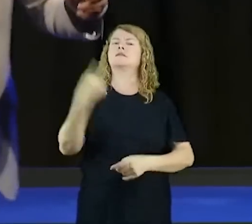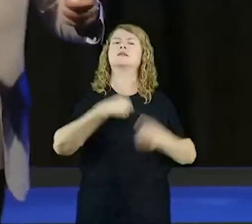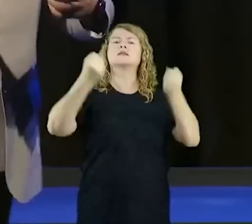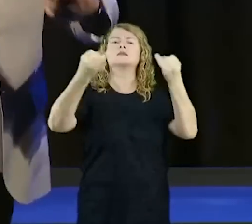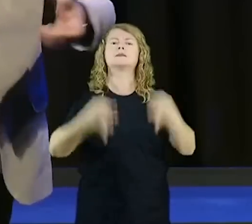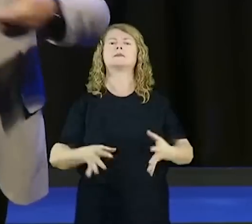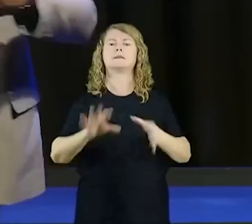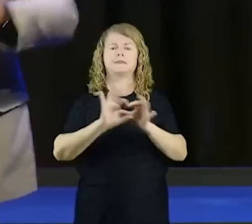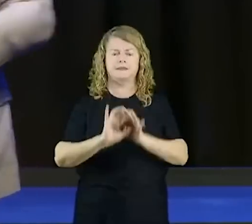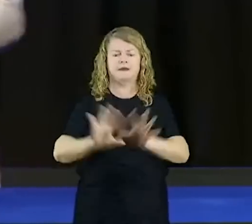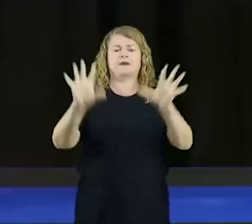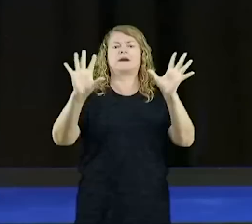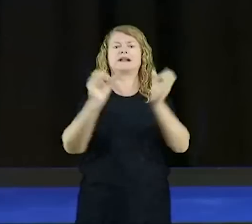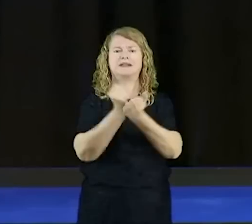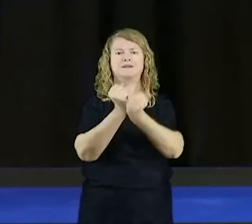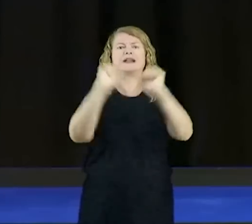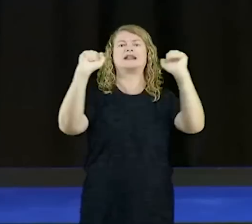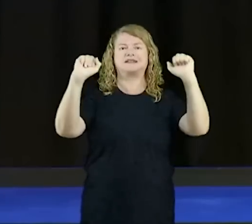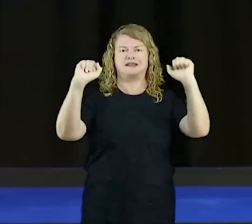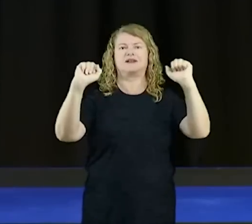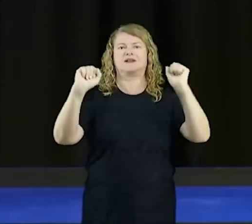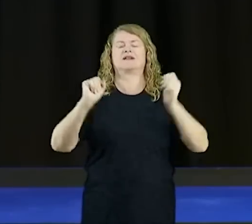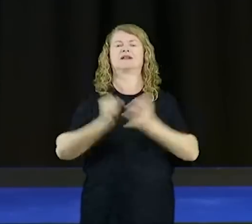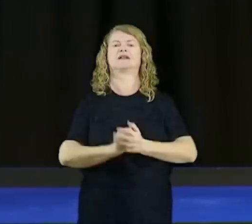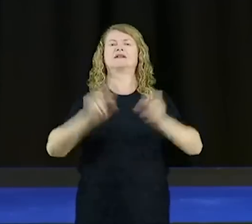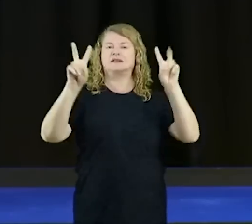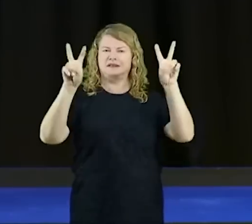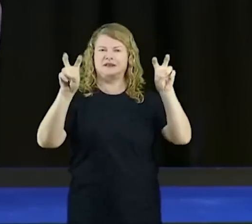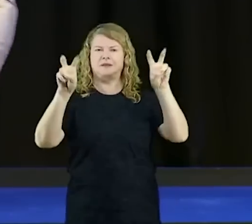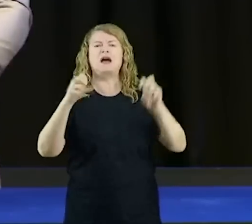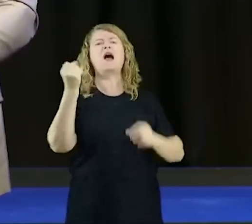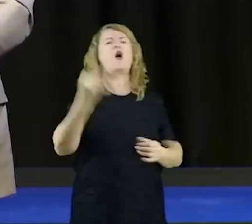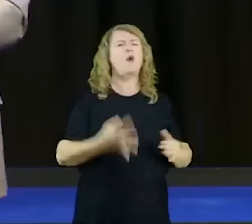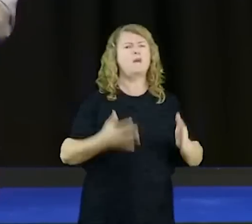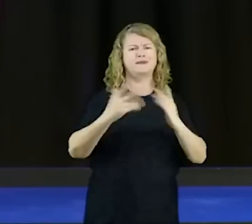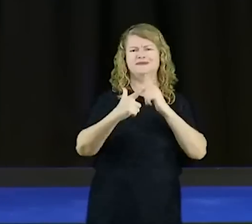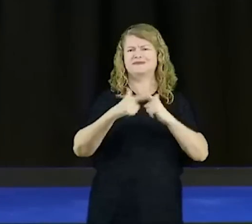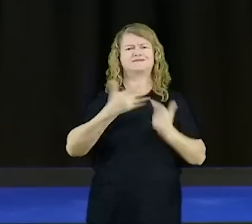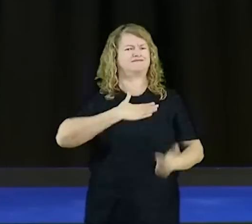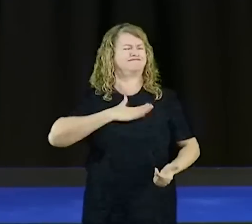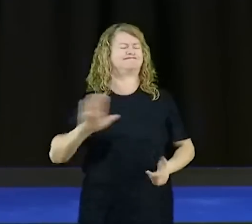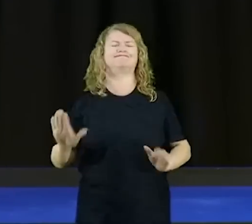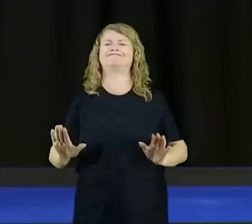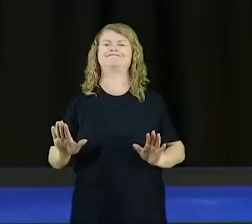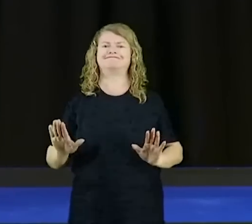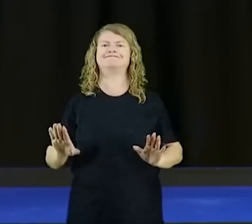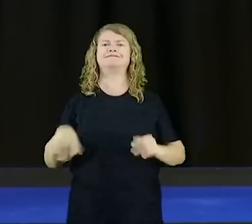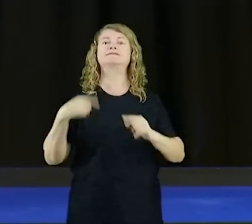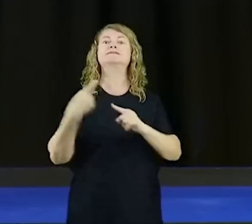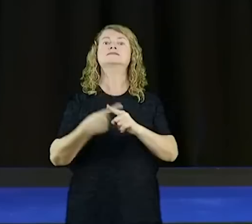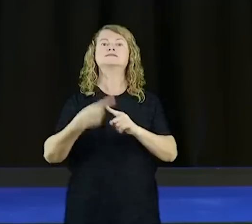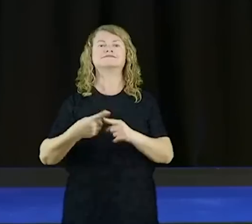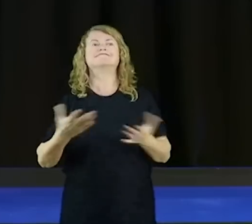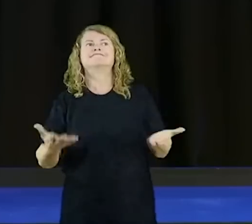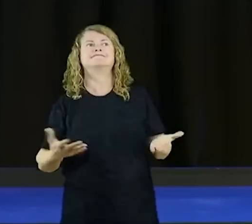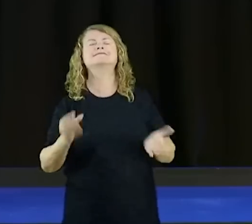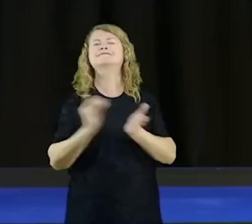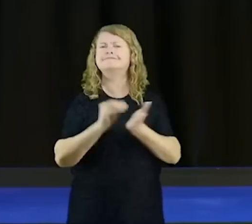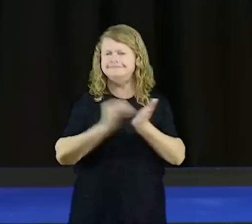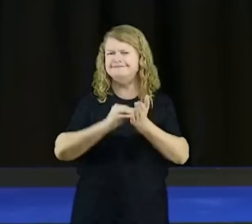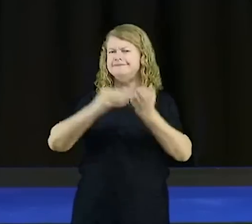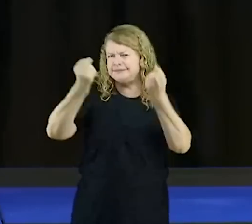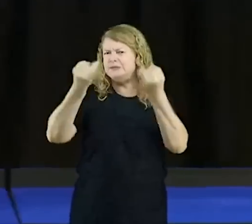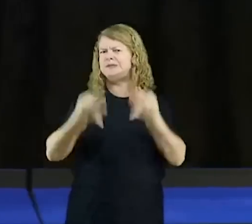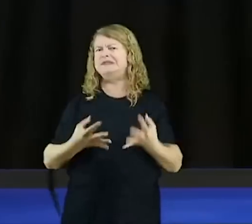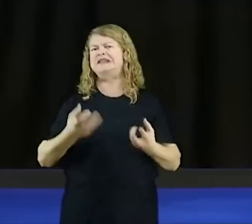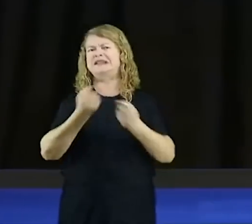tema, em algumas igrejas, ele é extremamente indigesto, por quê? Por causa dos abusos, das exposições